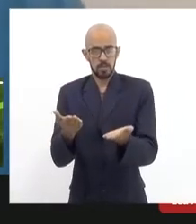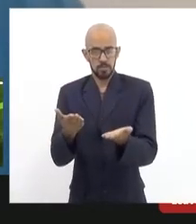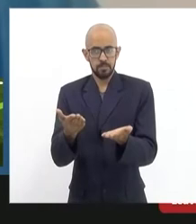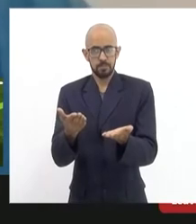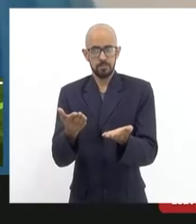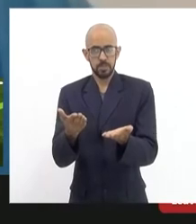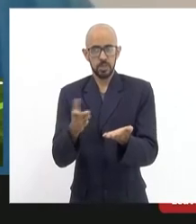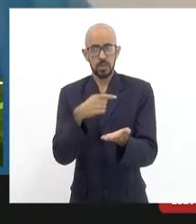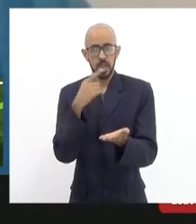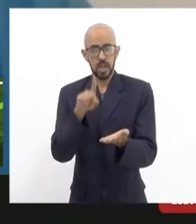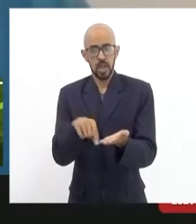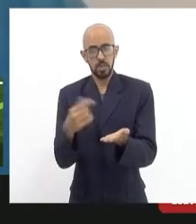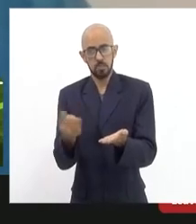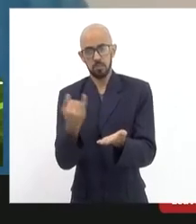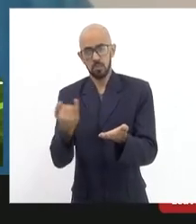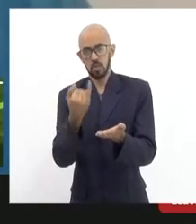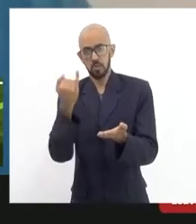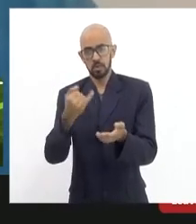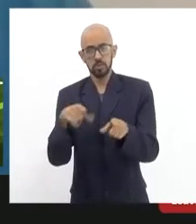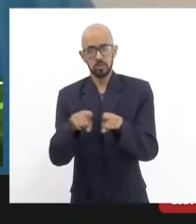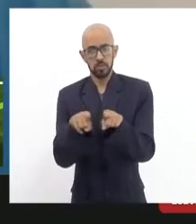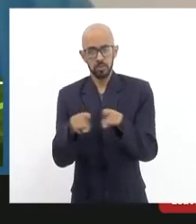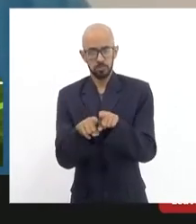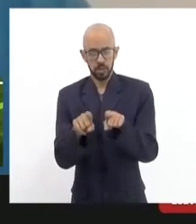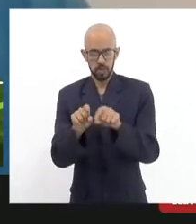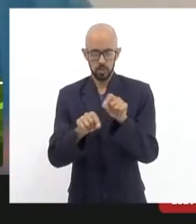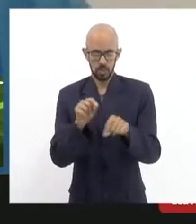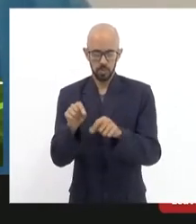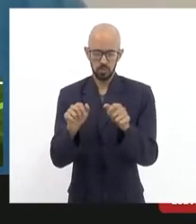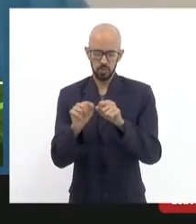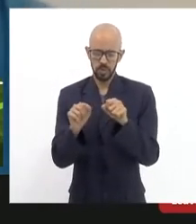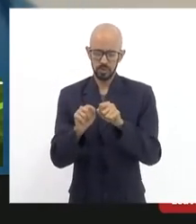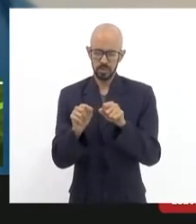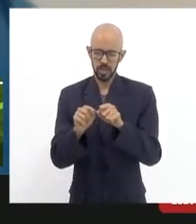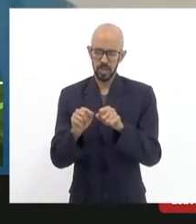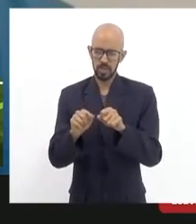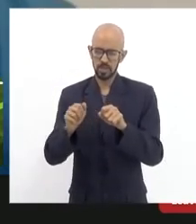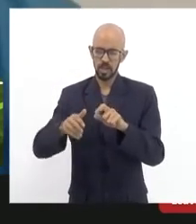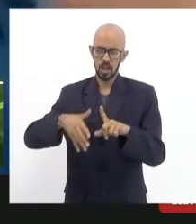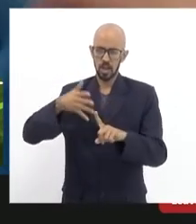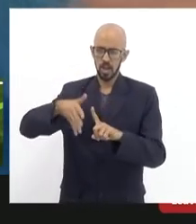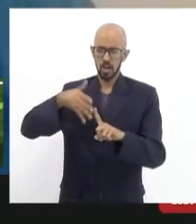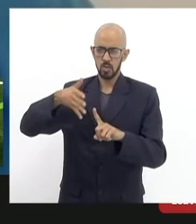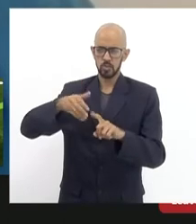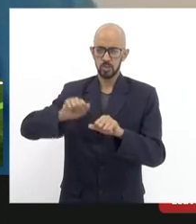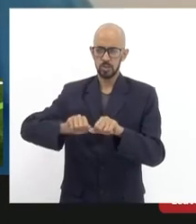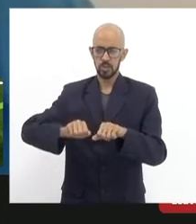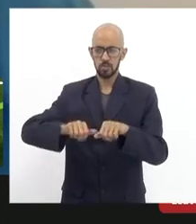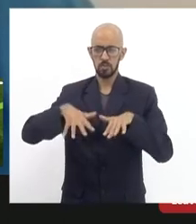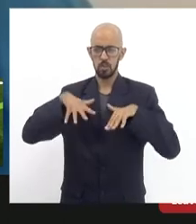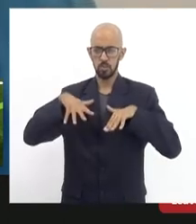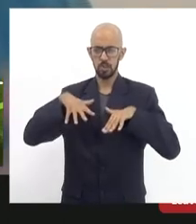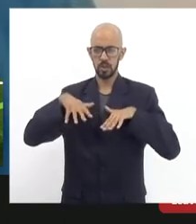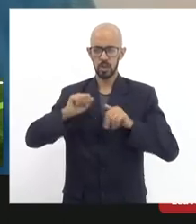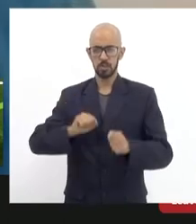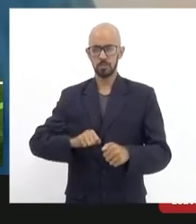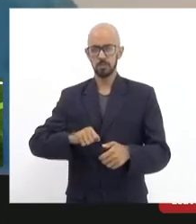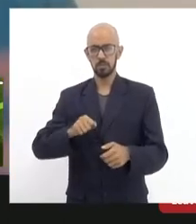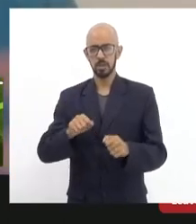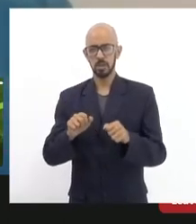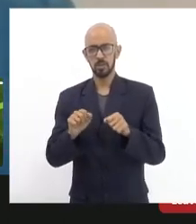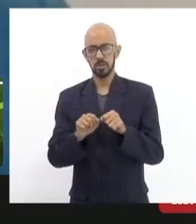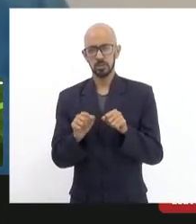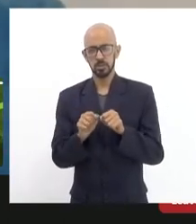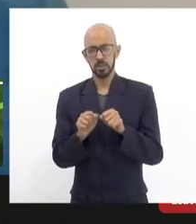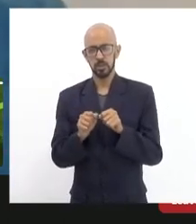estão dizendo talvez funcionar essa audiência pública esse canal para pressionar os gestores a prestar contas a esclarecer o que